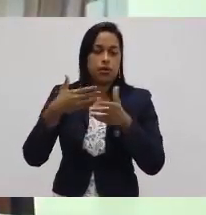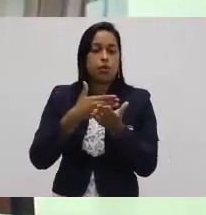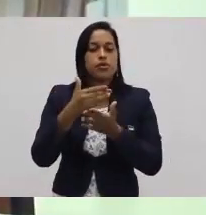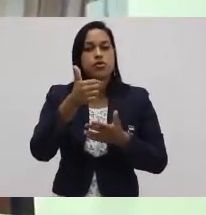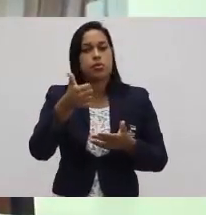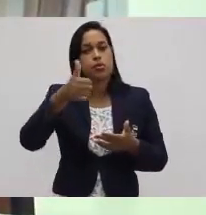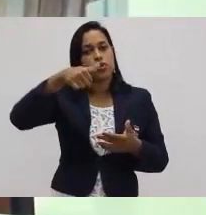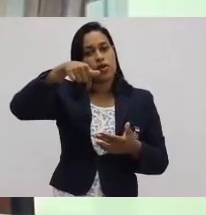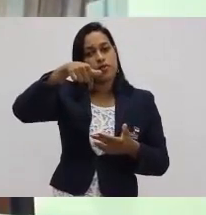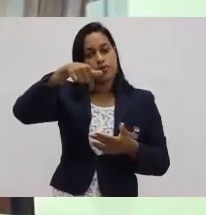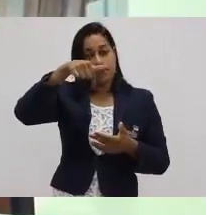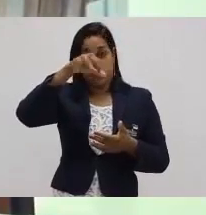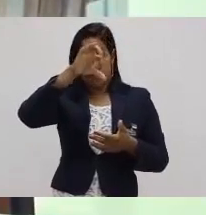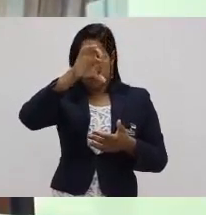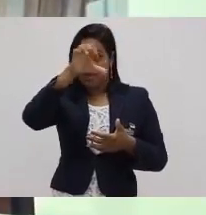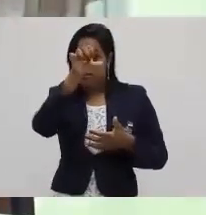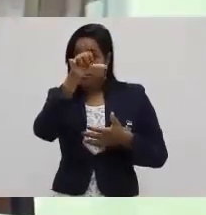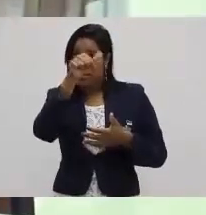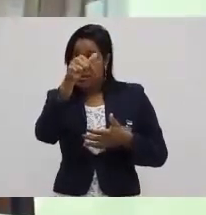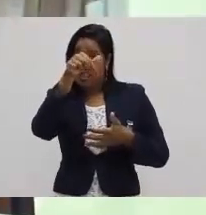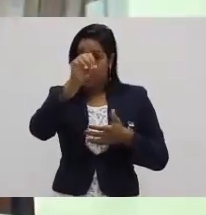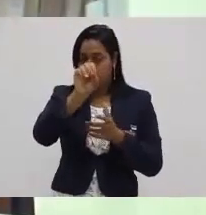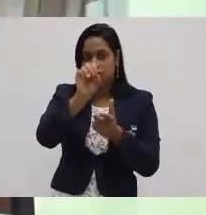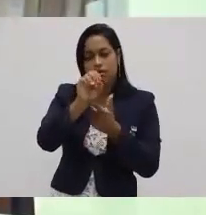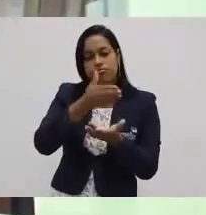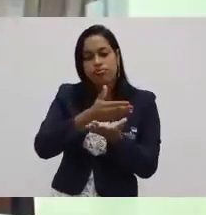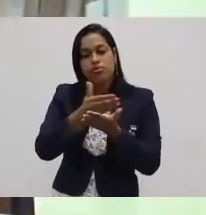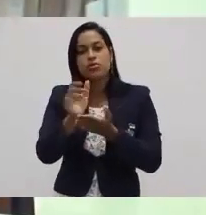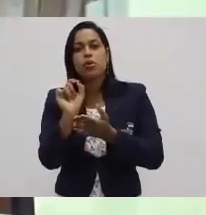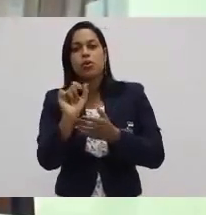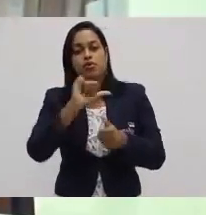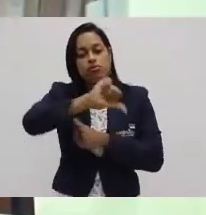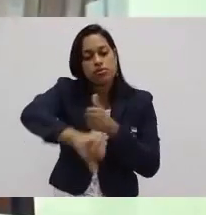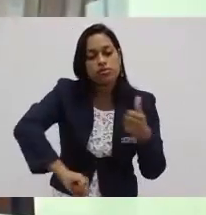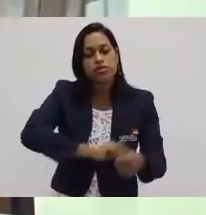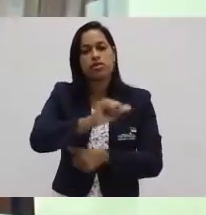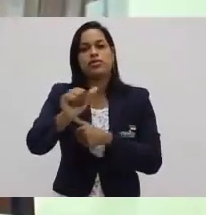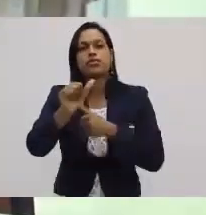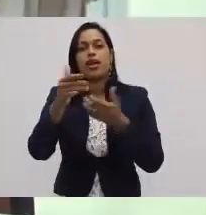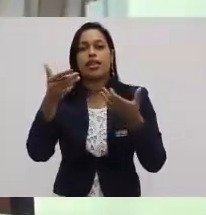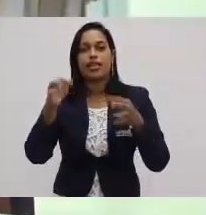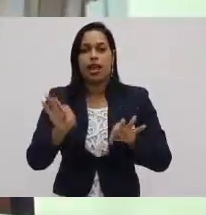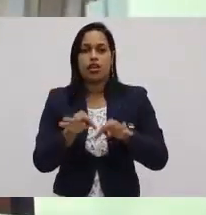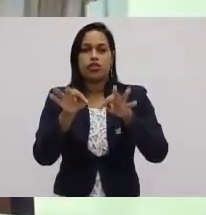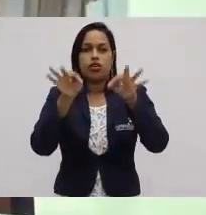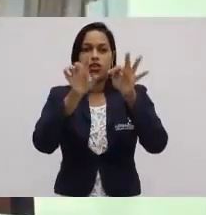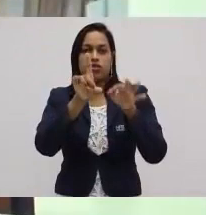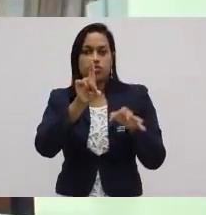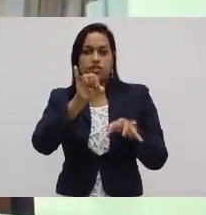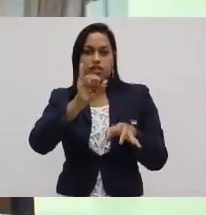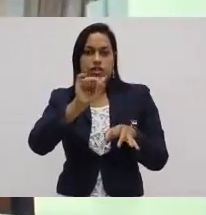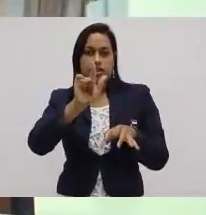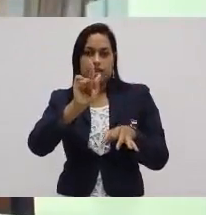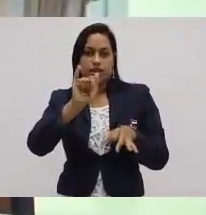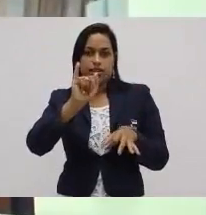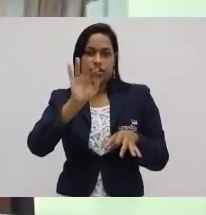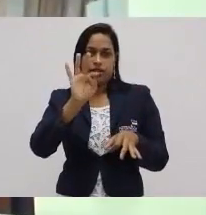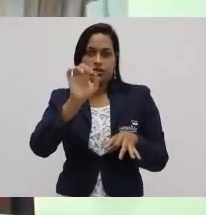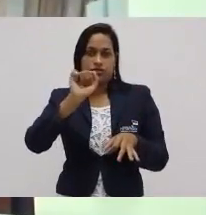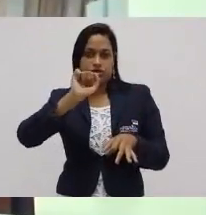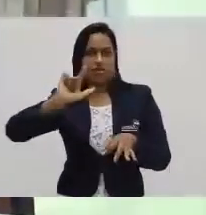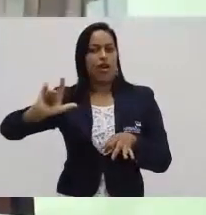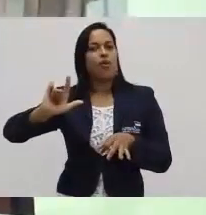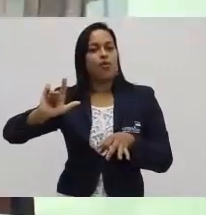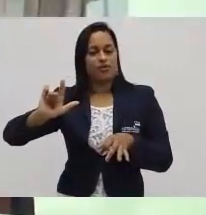1970. Ela é chamada de Revolução Digital. E nós estamos nela até hoje, pessoal. Duas grandes